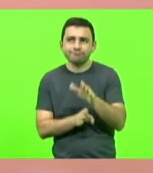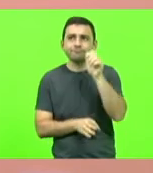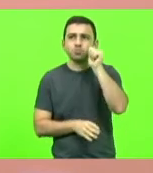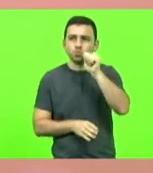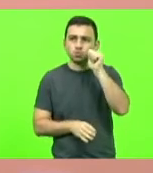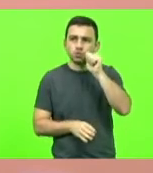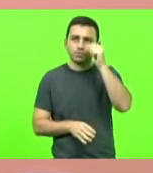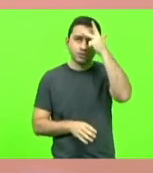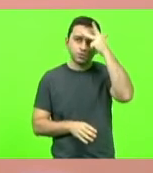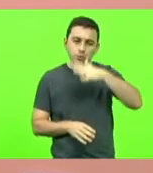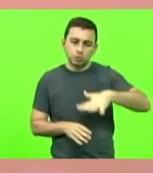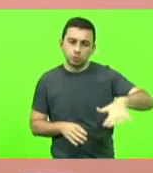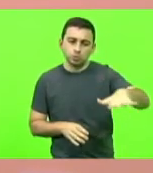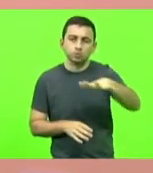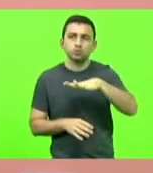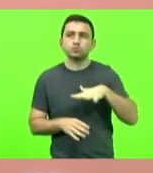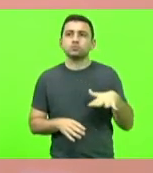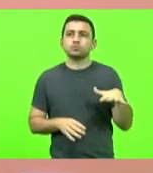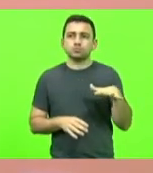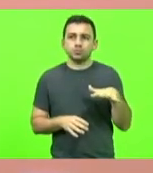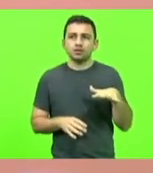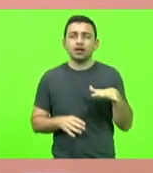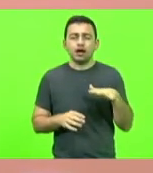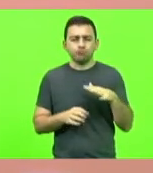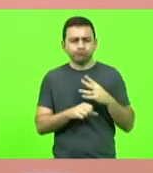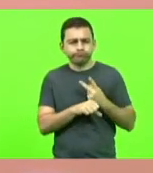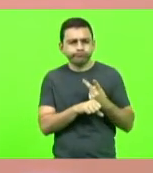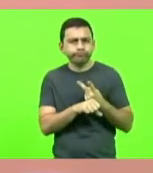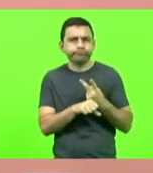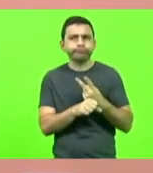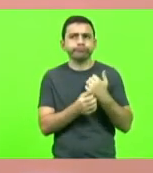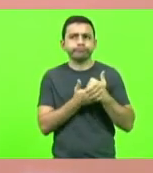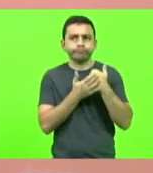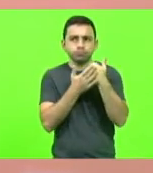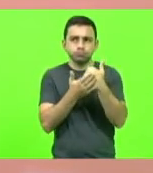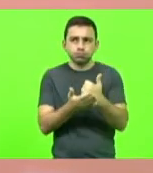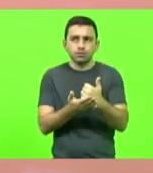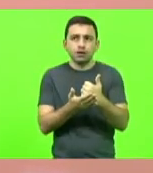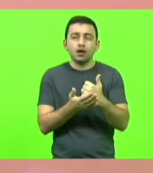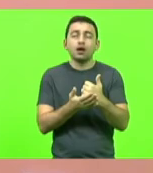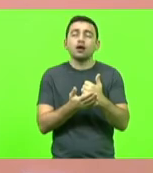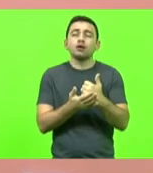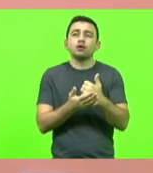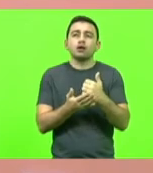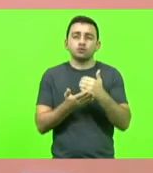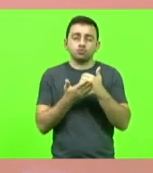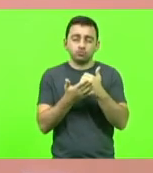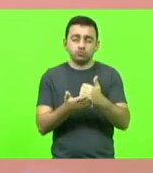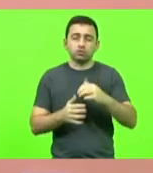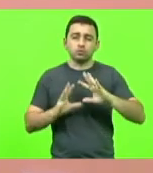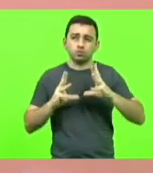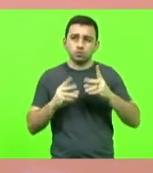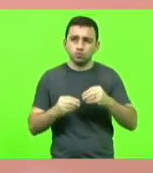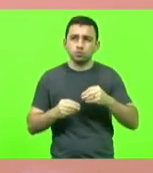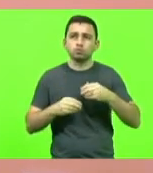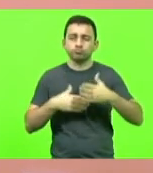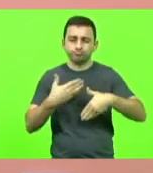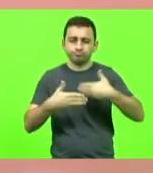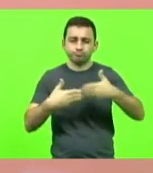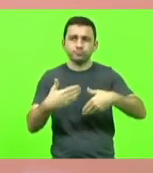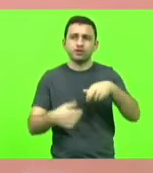pessoas de uma forma geral a buscar apoio vai ajudar nos encaminhamentos em cada região e município